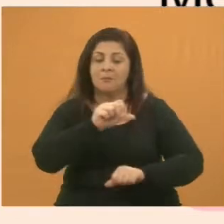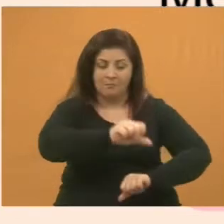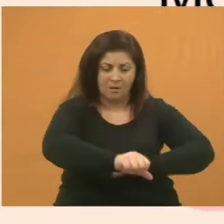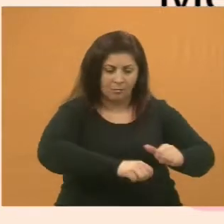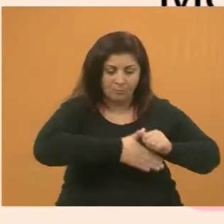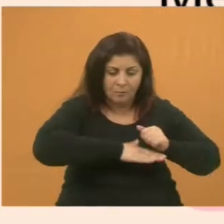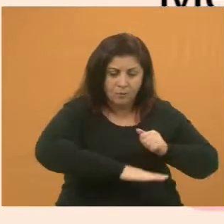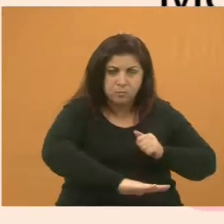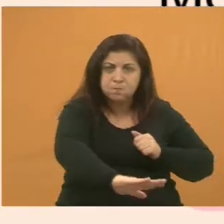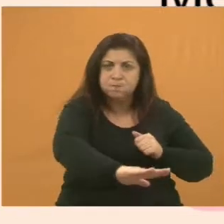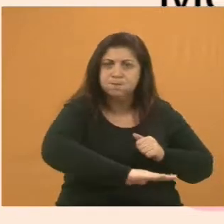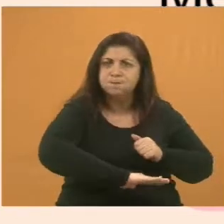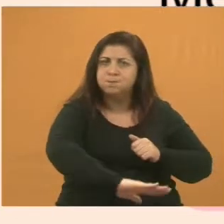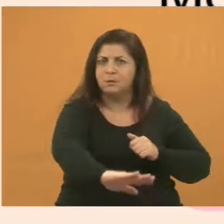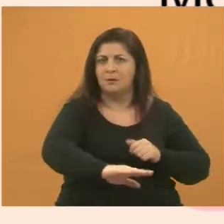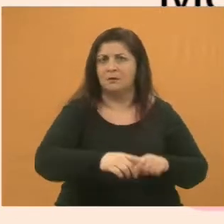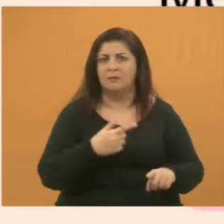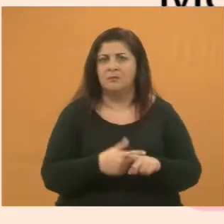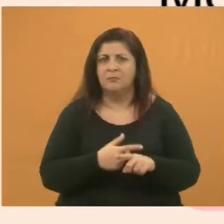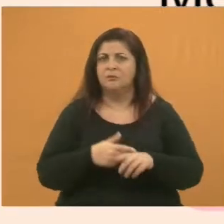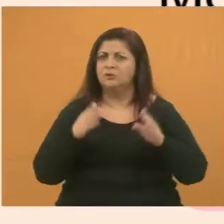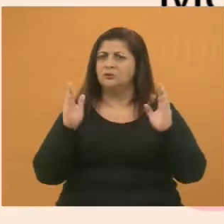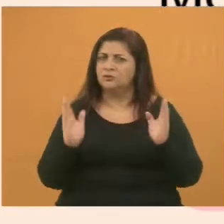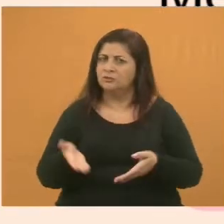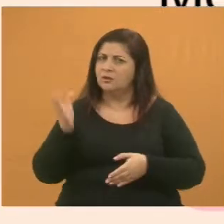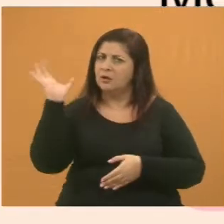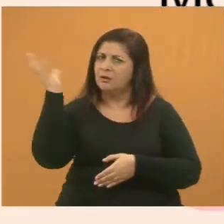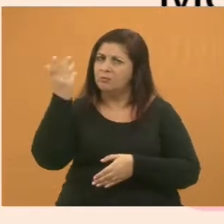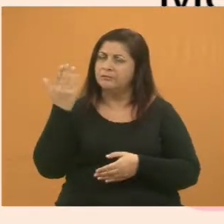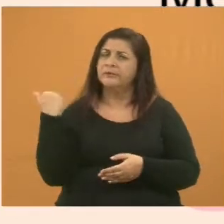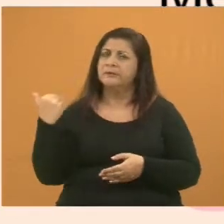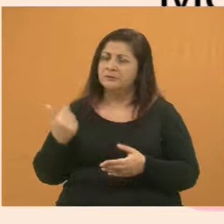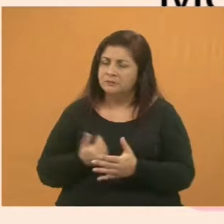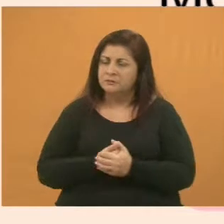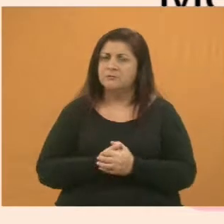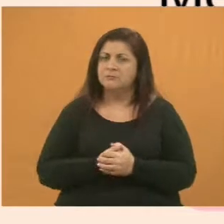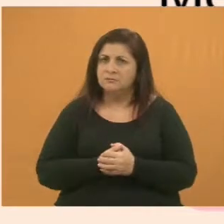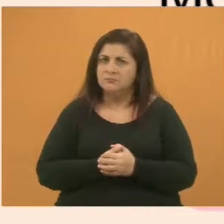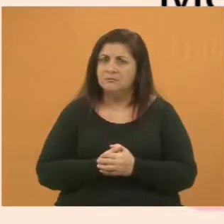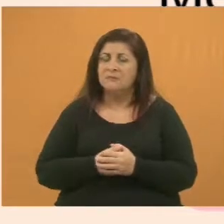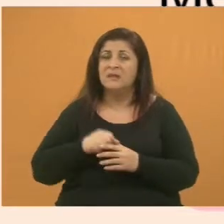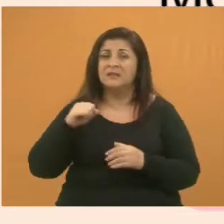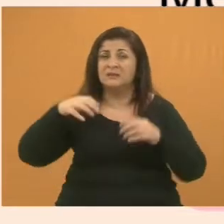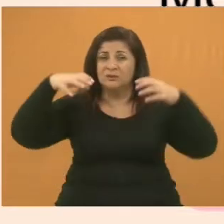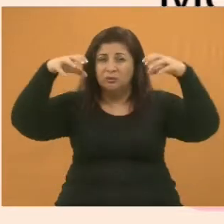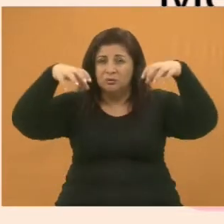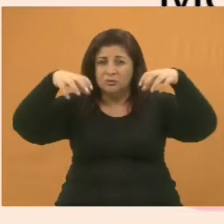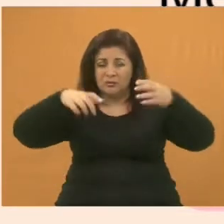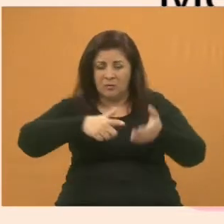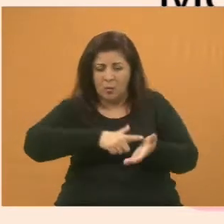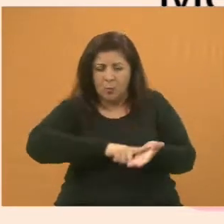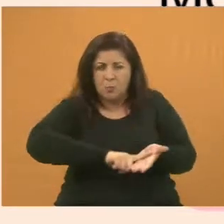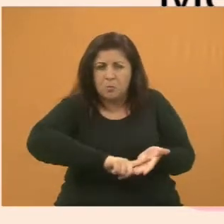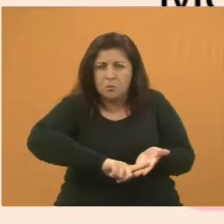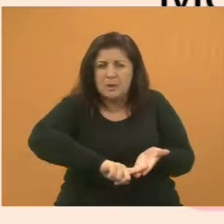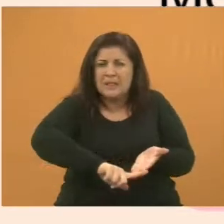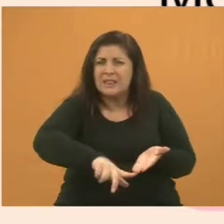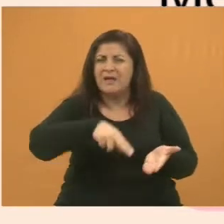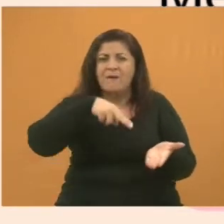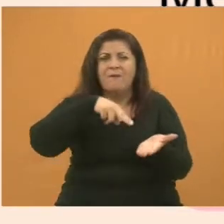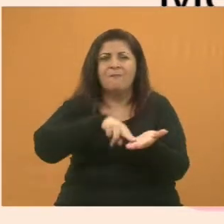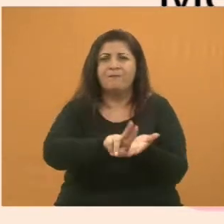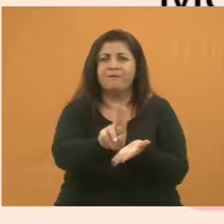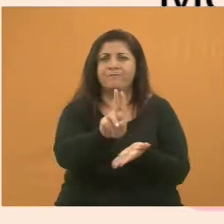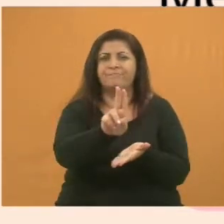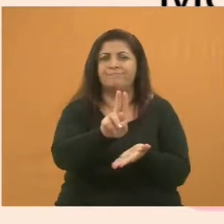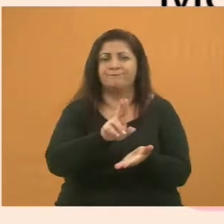piso lá do Mercadão, que já não é a primeira vez que acontece isso. Principalmente, quando chove, aquele piso fica muito escorregadio.